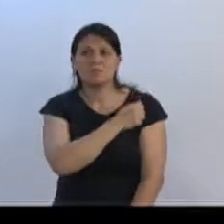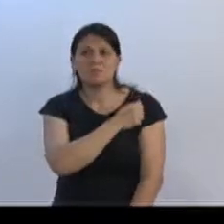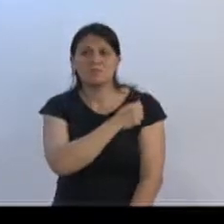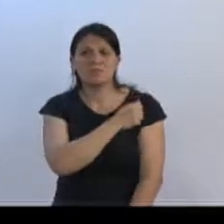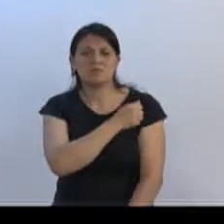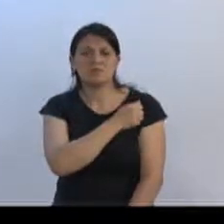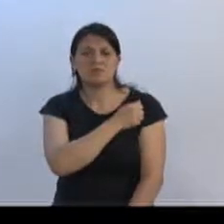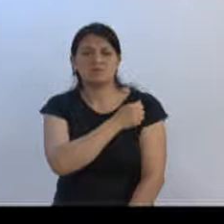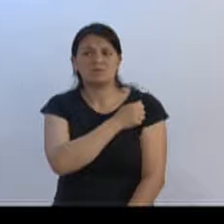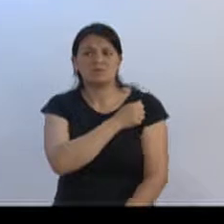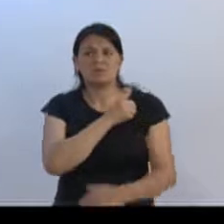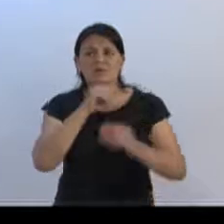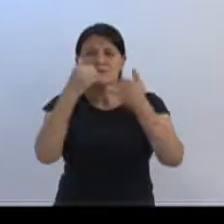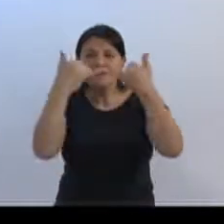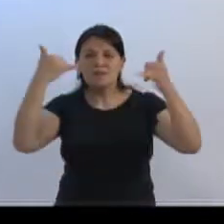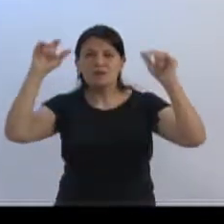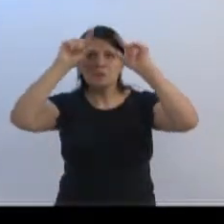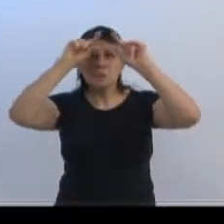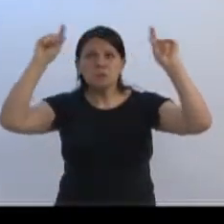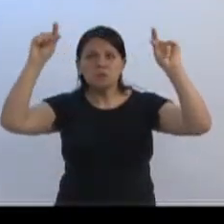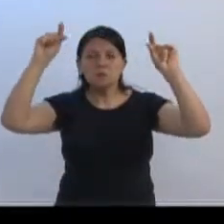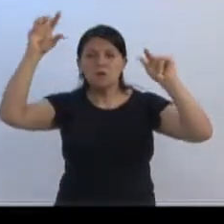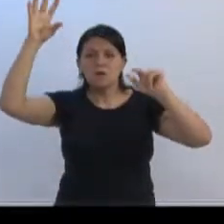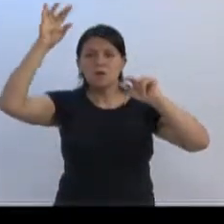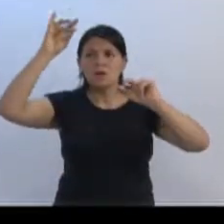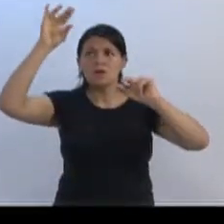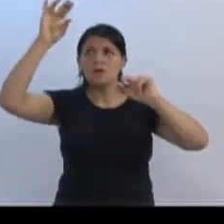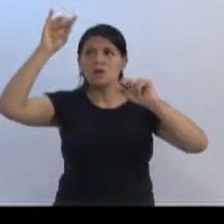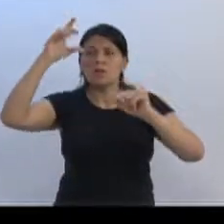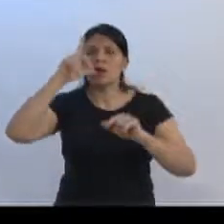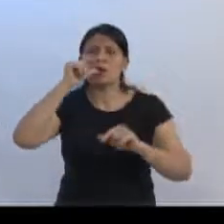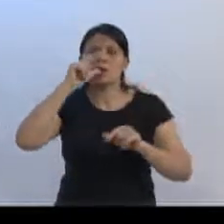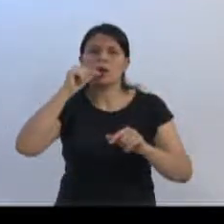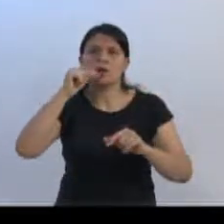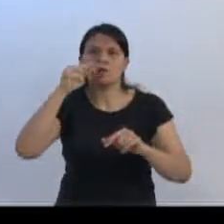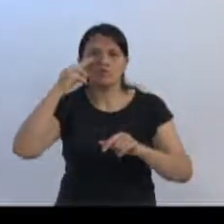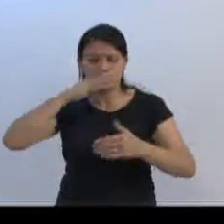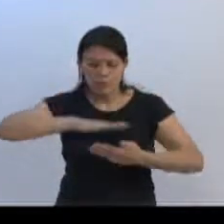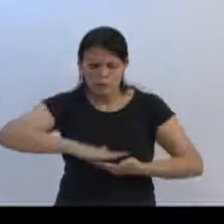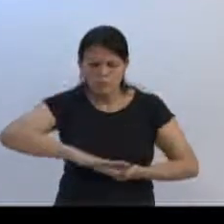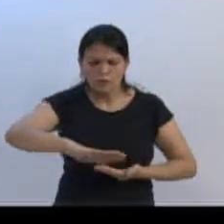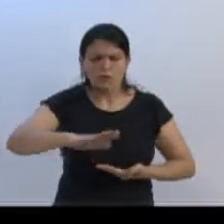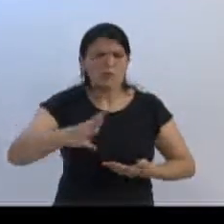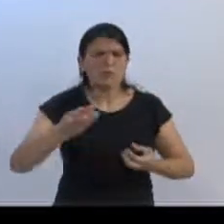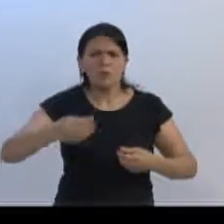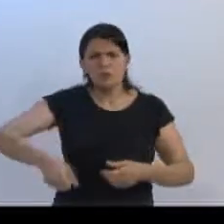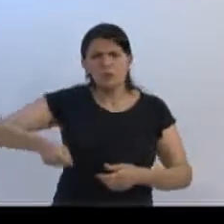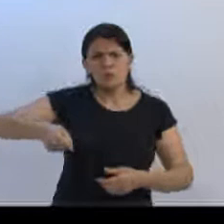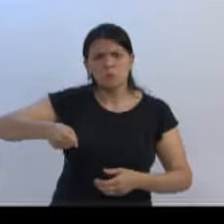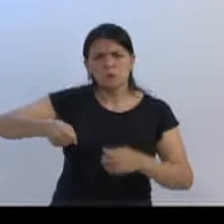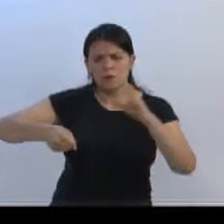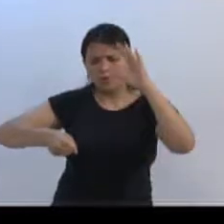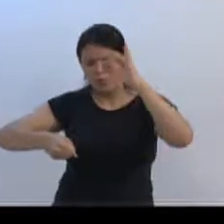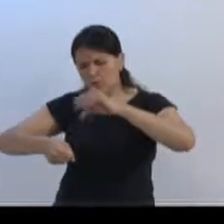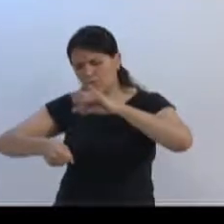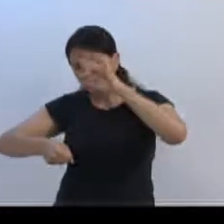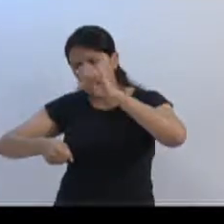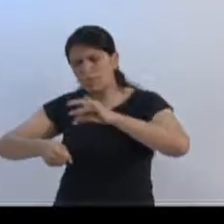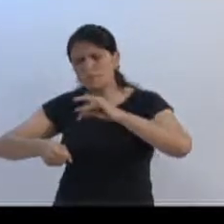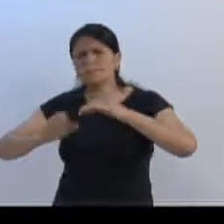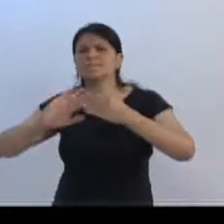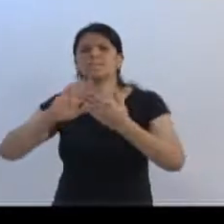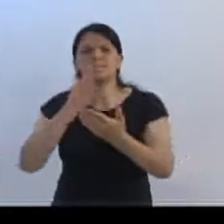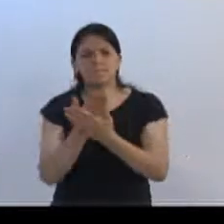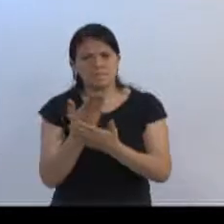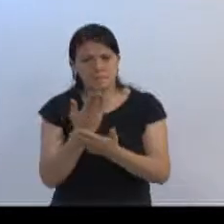goteira em cima da fiação, em cima do som, pode passar, olha ali, olha o chão, cheio de balde, e essa é a escola estadual Aura